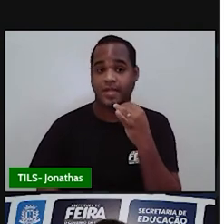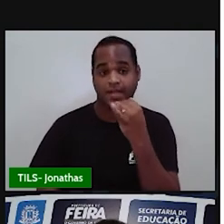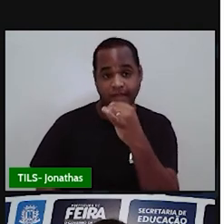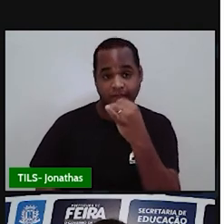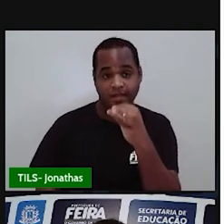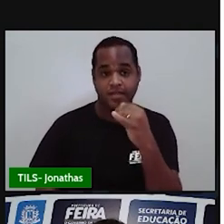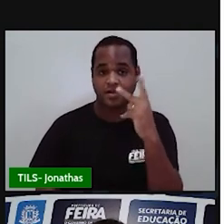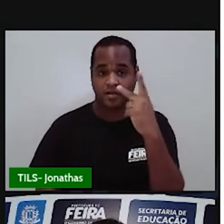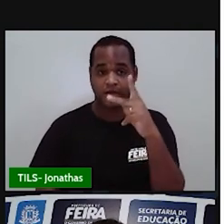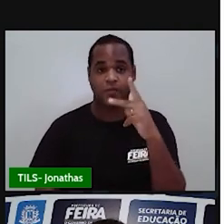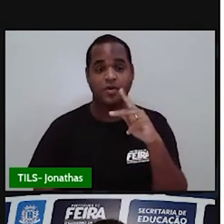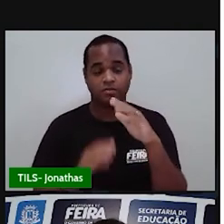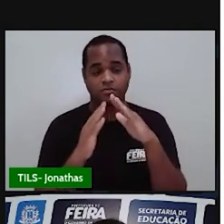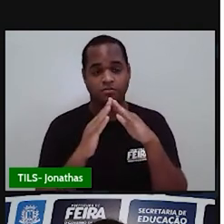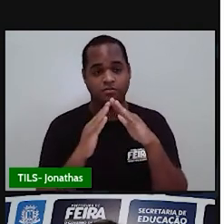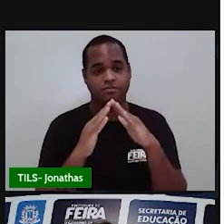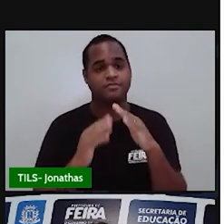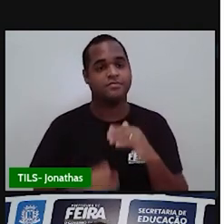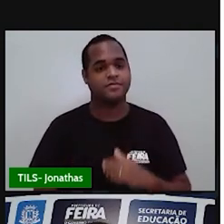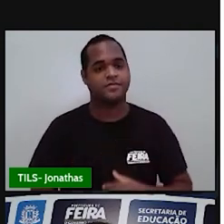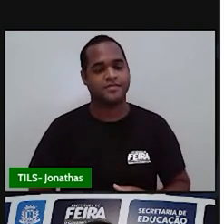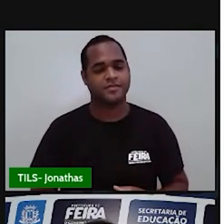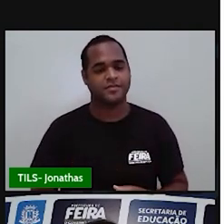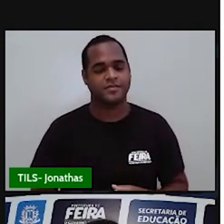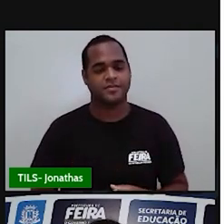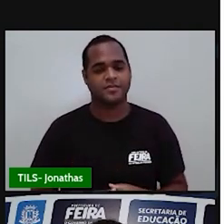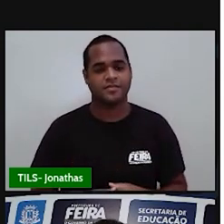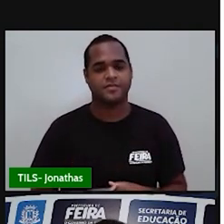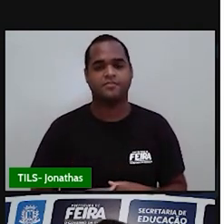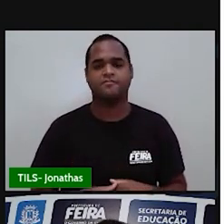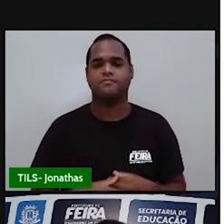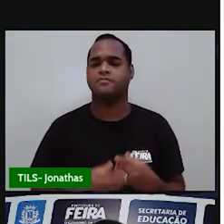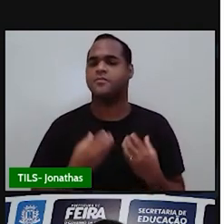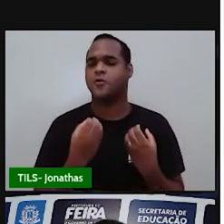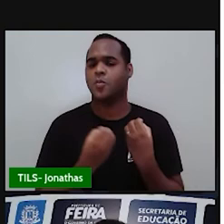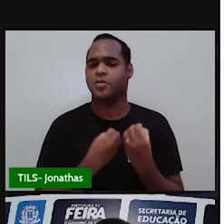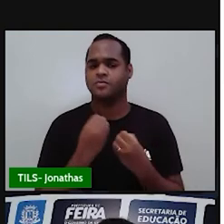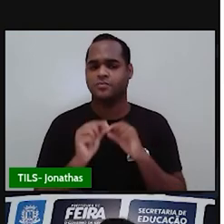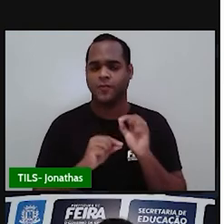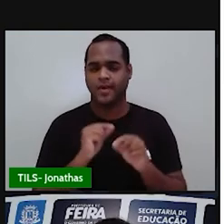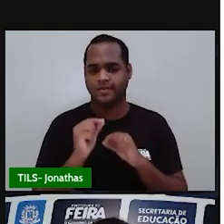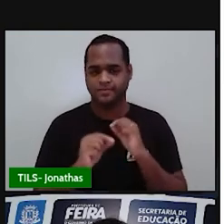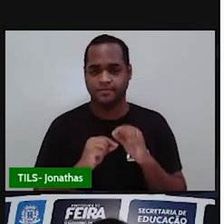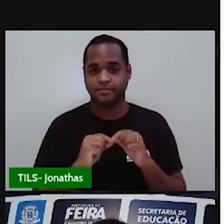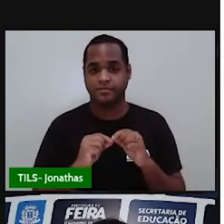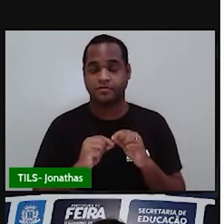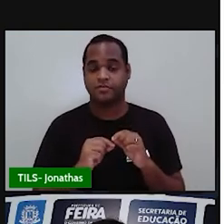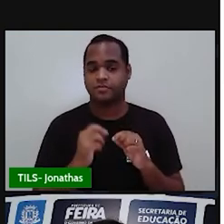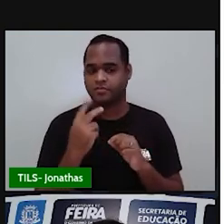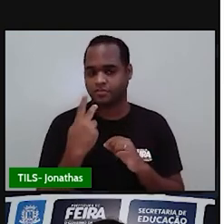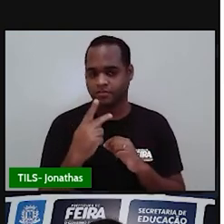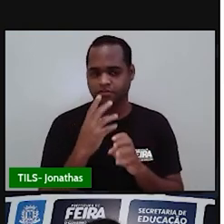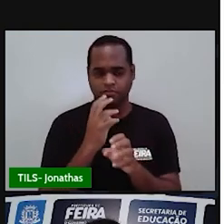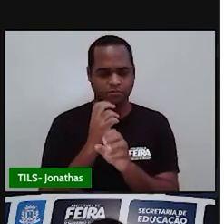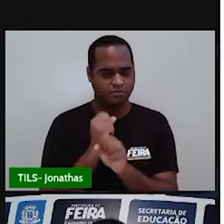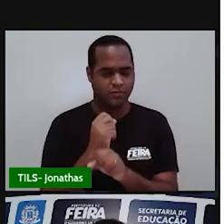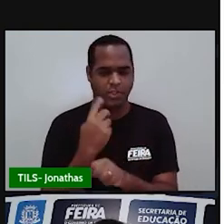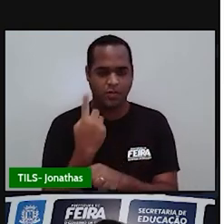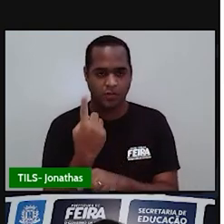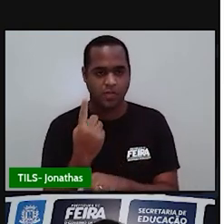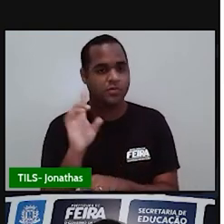elétrica da sua casa. Tá? O que é que você vai fazer? Pega uma das contas que você achou.